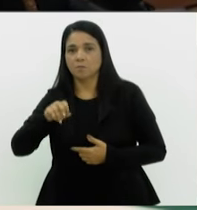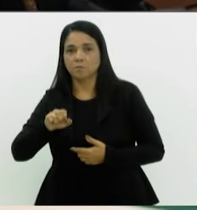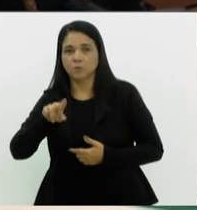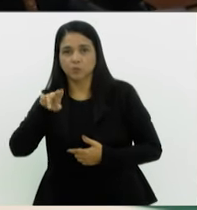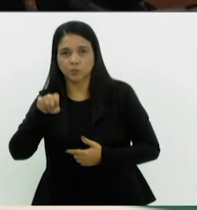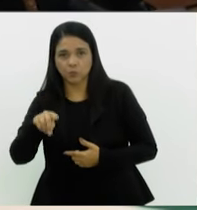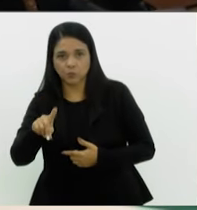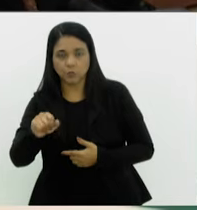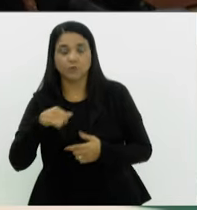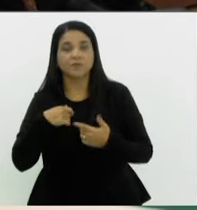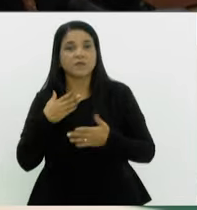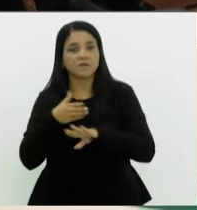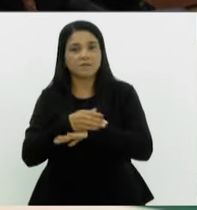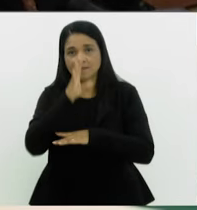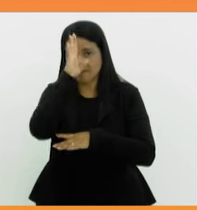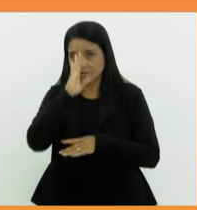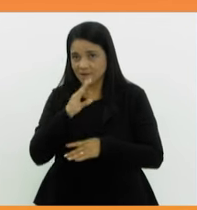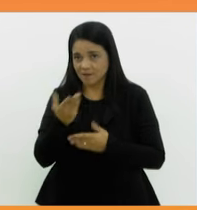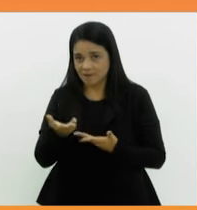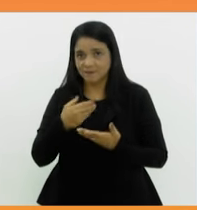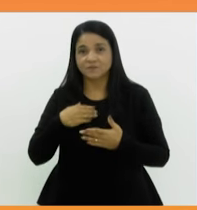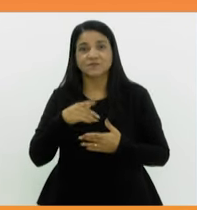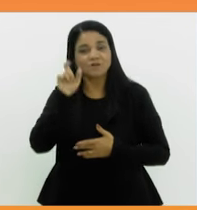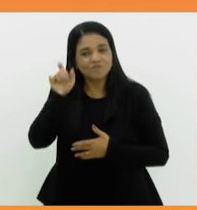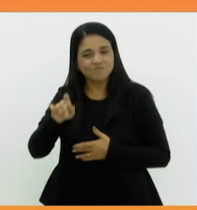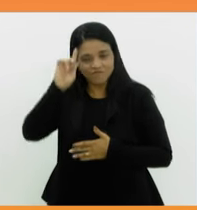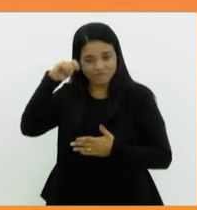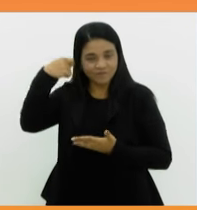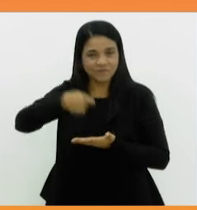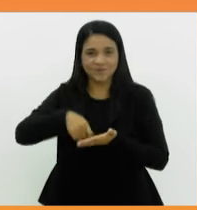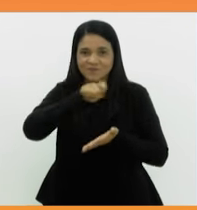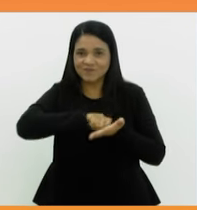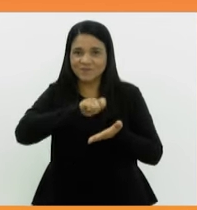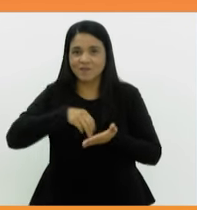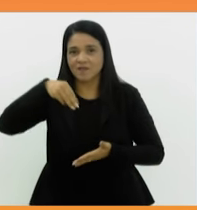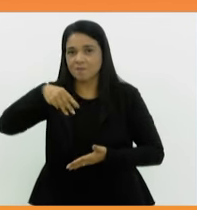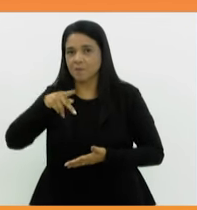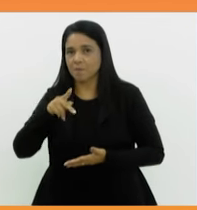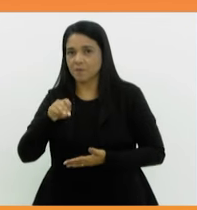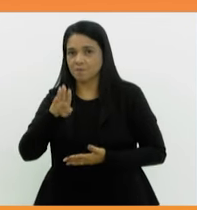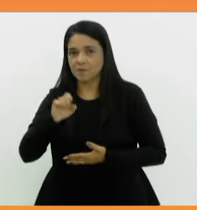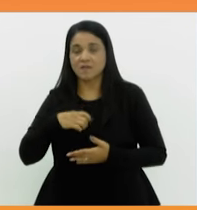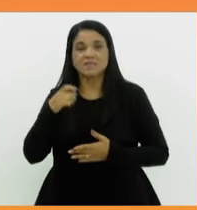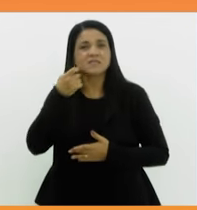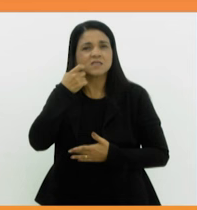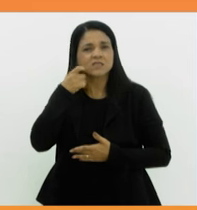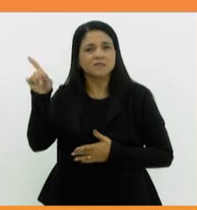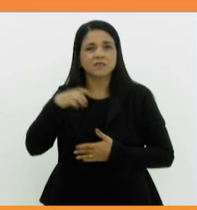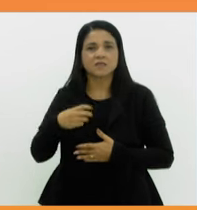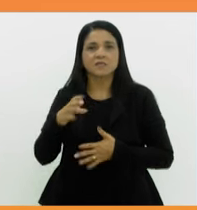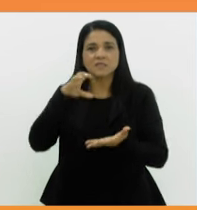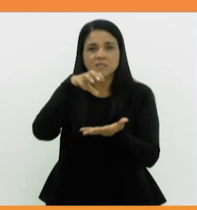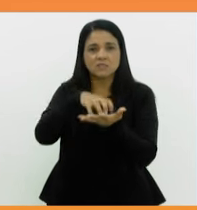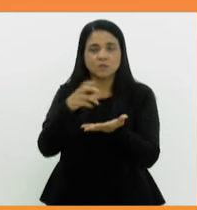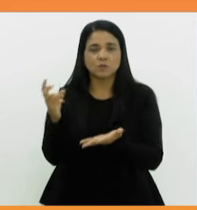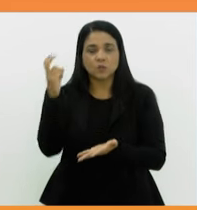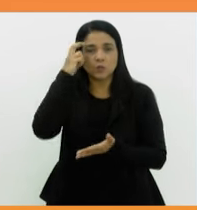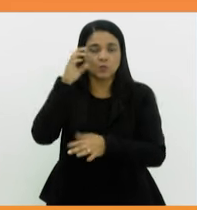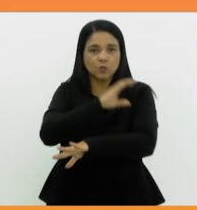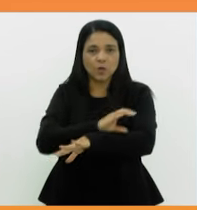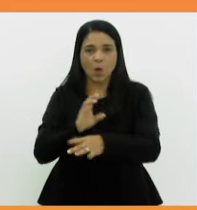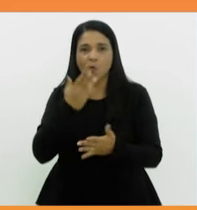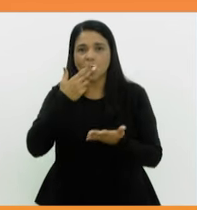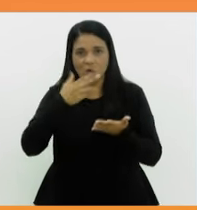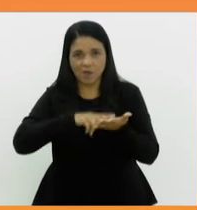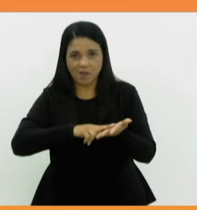em evento com entrada franca. O grande compositor da MPB também estará nesta sexta-feira no Centro Cultural dos Correios, 7 da noite,